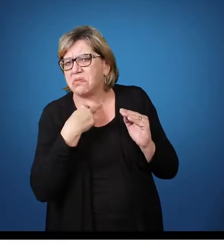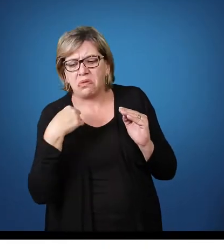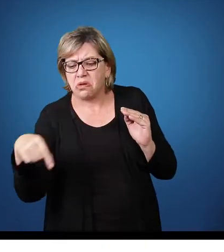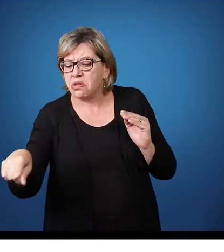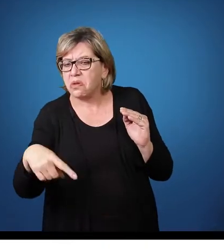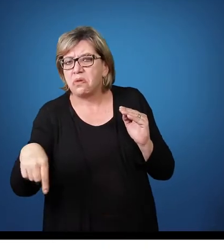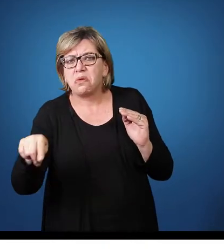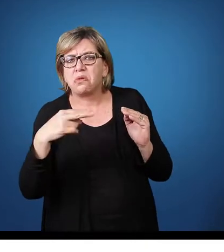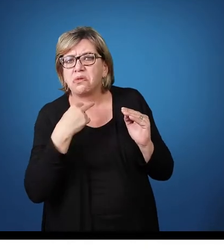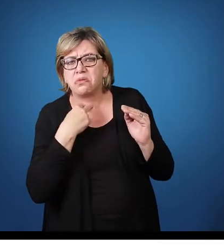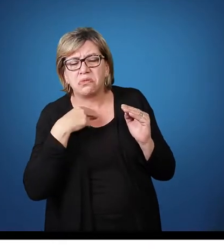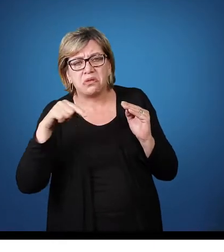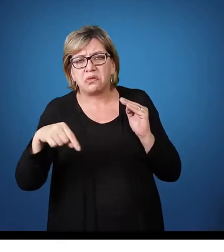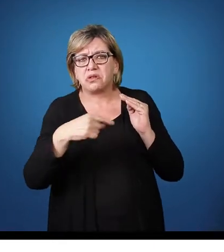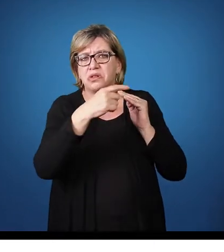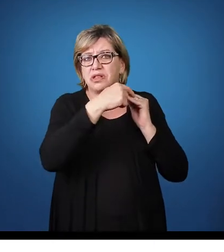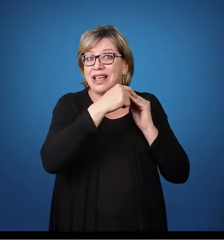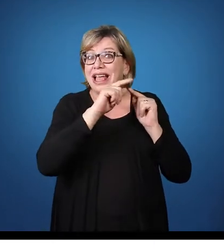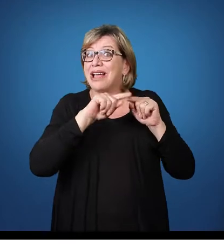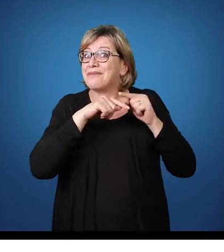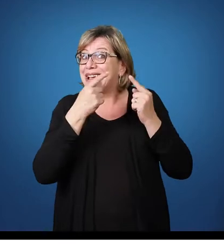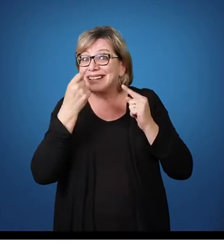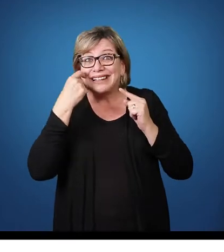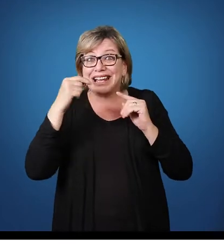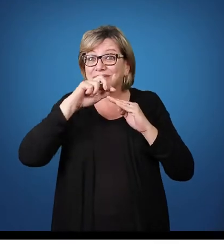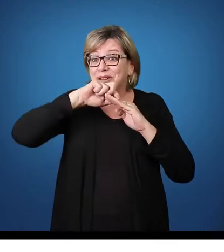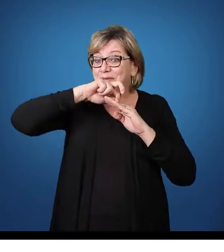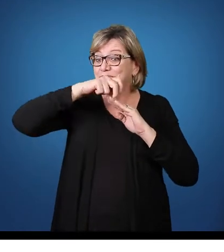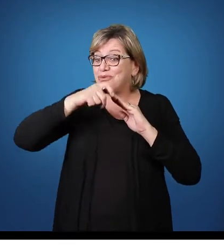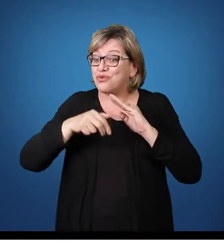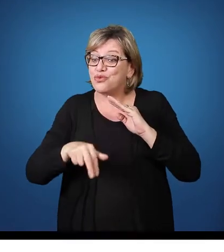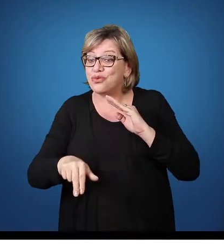mais, você pode descer.